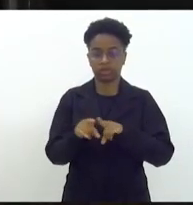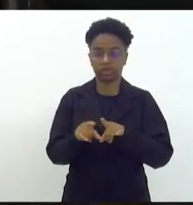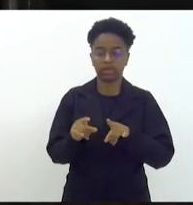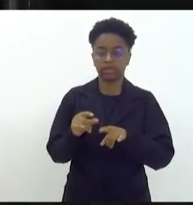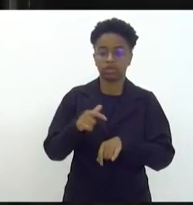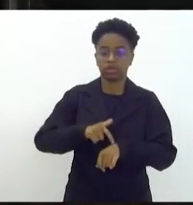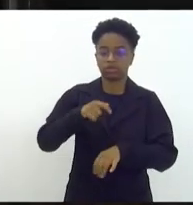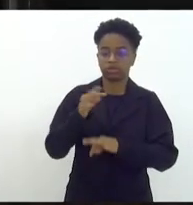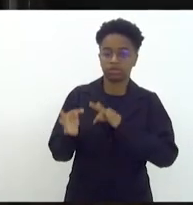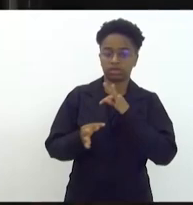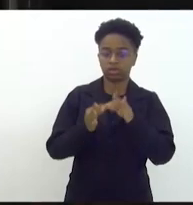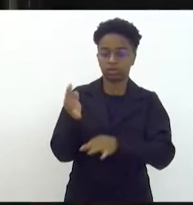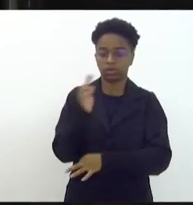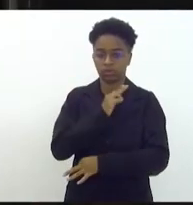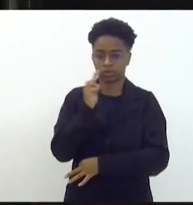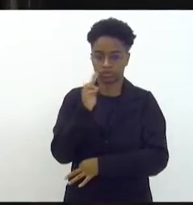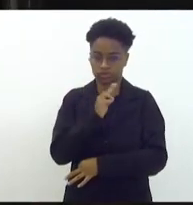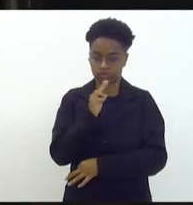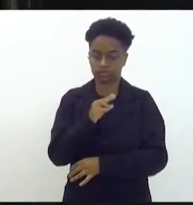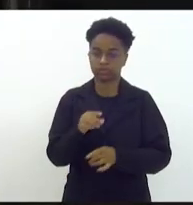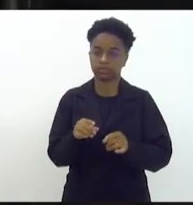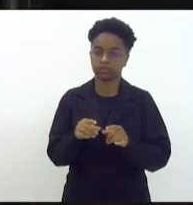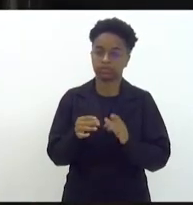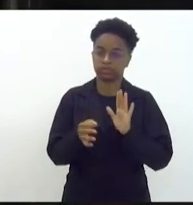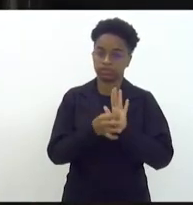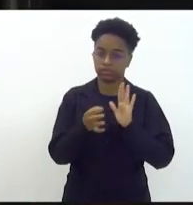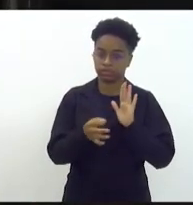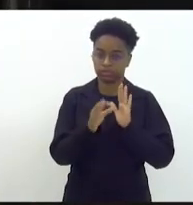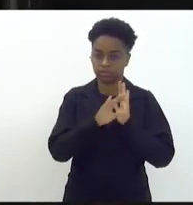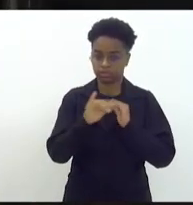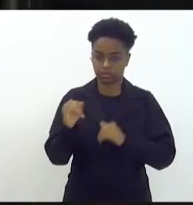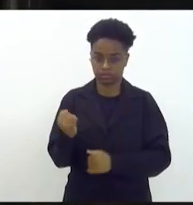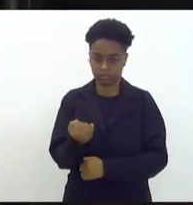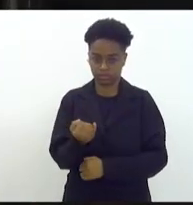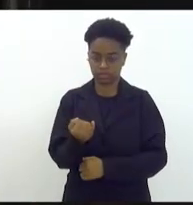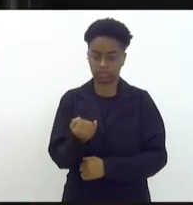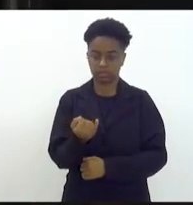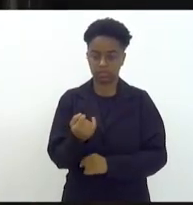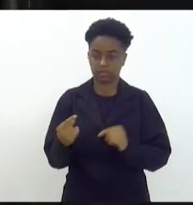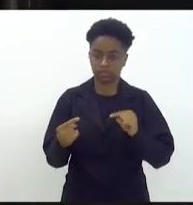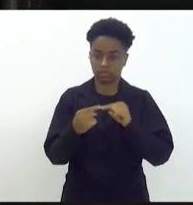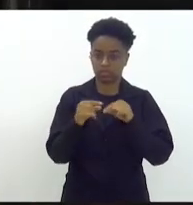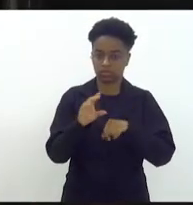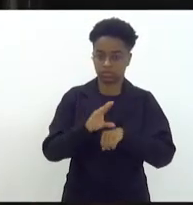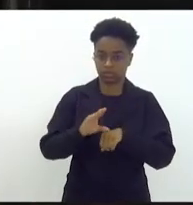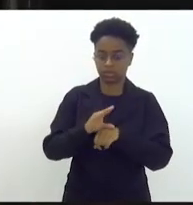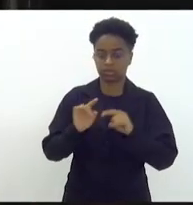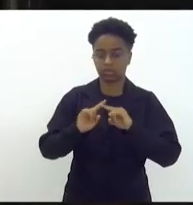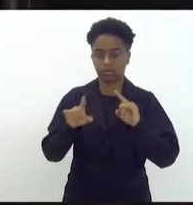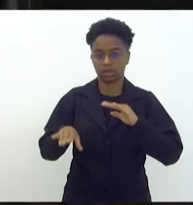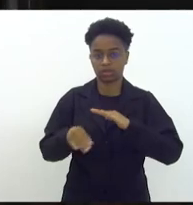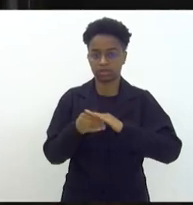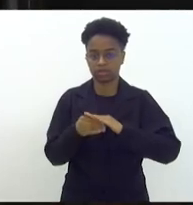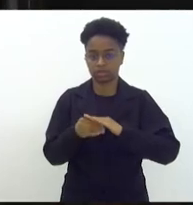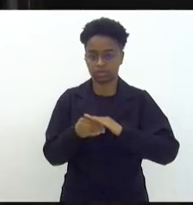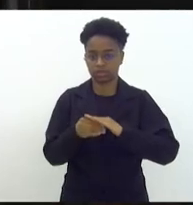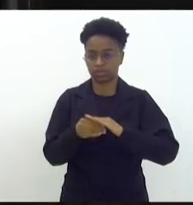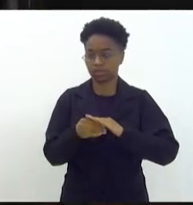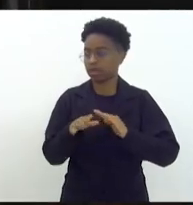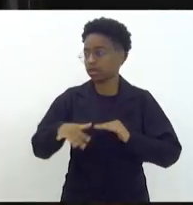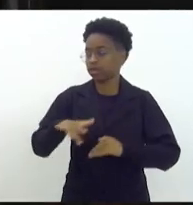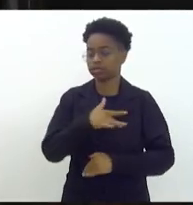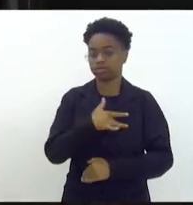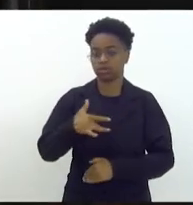e emergência e das outras providências. Parecer das comissões de condição e justiça pela constitucionalidade com emenda de saúde